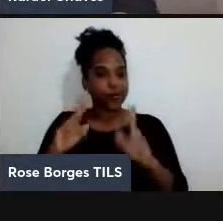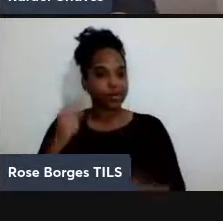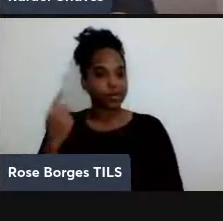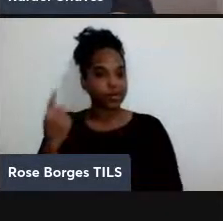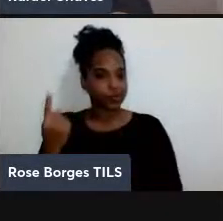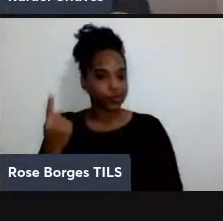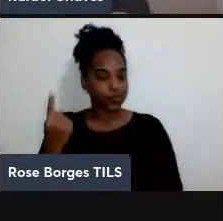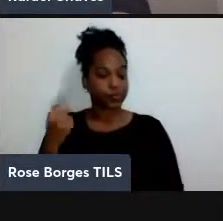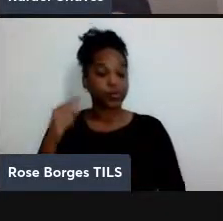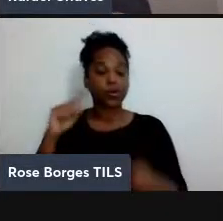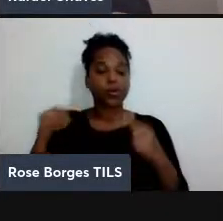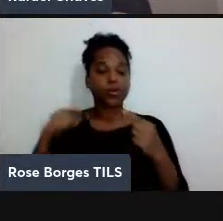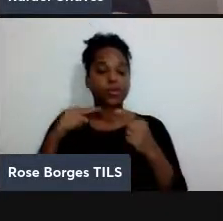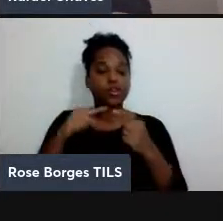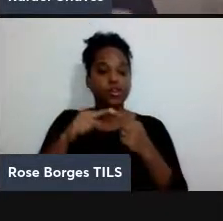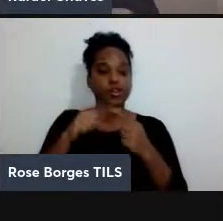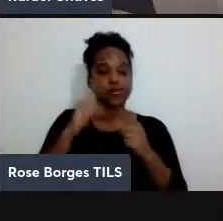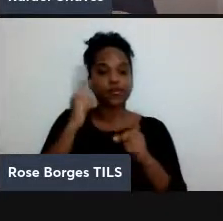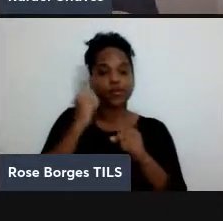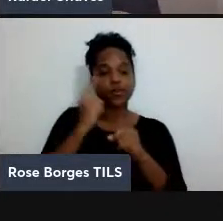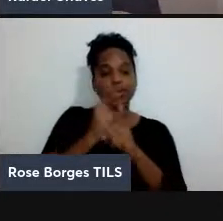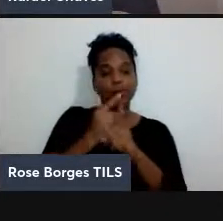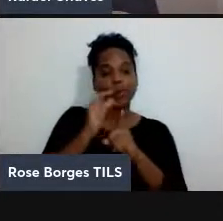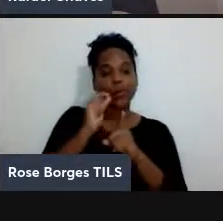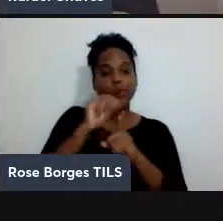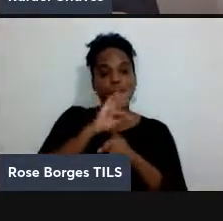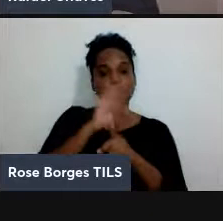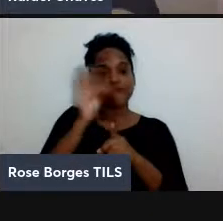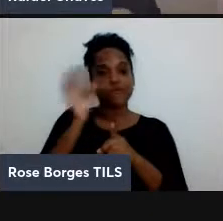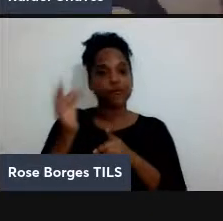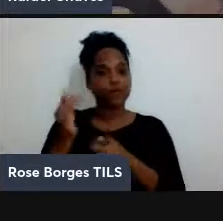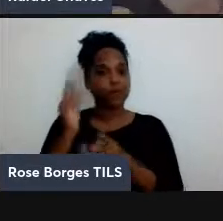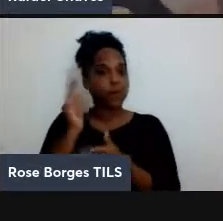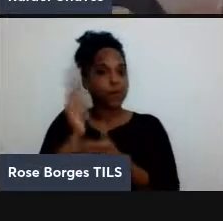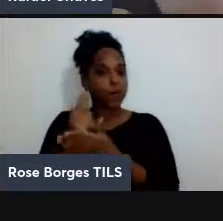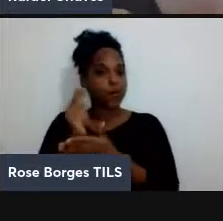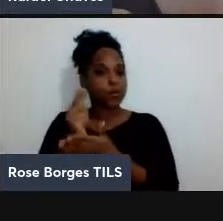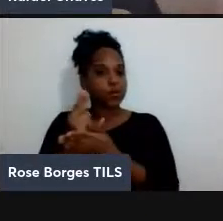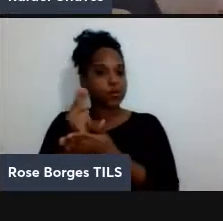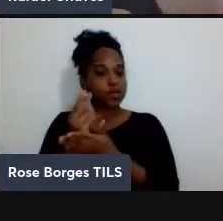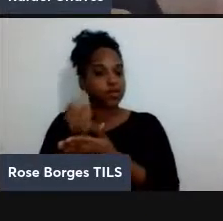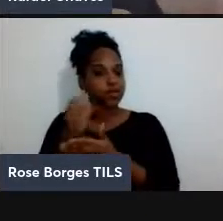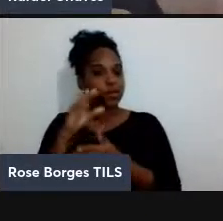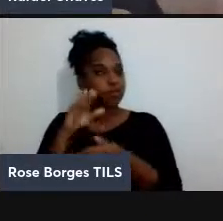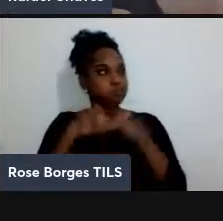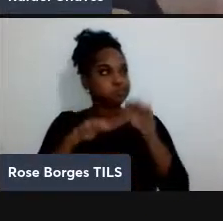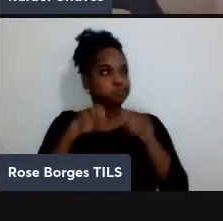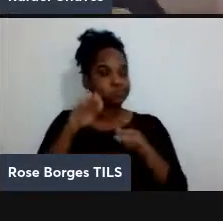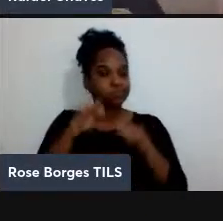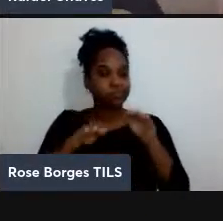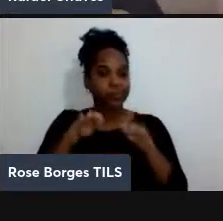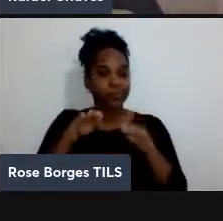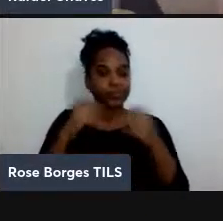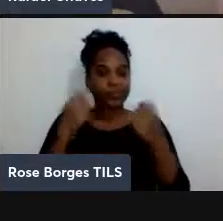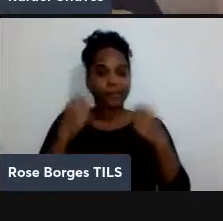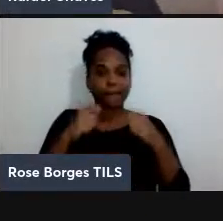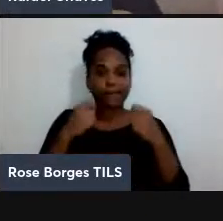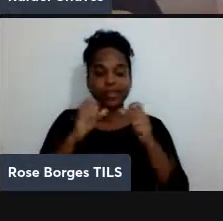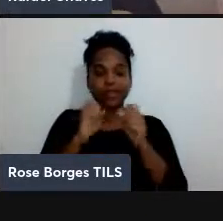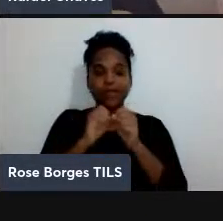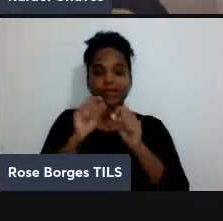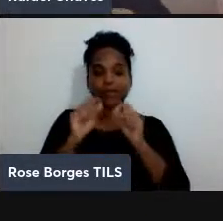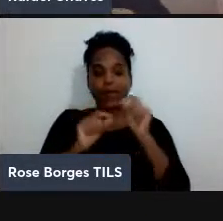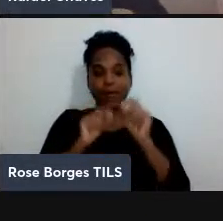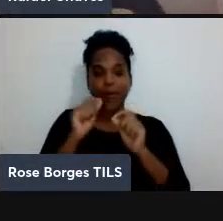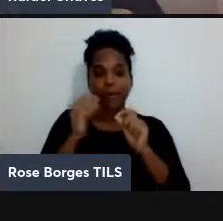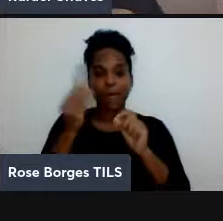constante ou balanceada classicamente o que eu preciso fazer eu preciso colocar eu preciso colocar 0 ver quem é